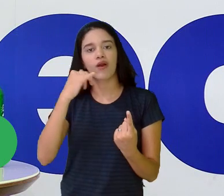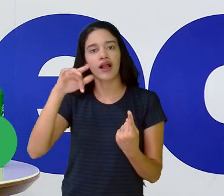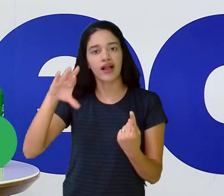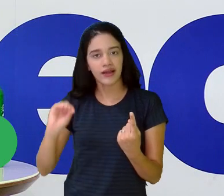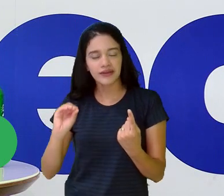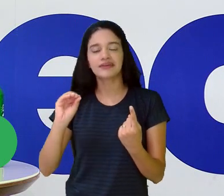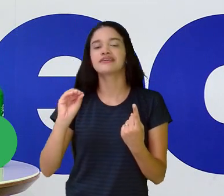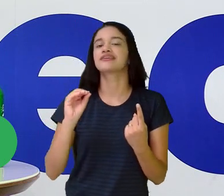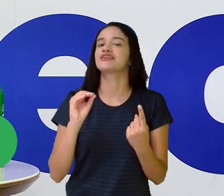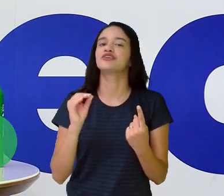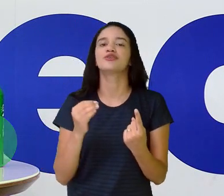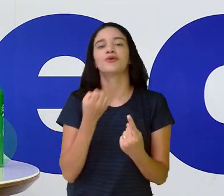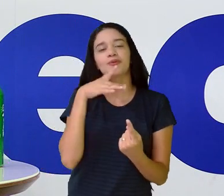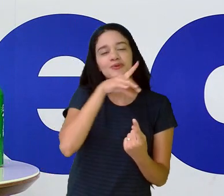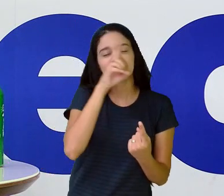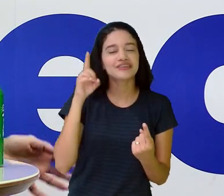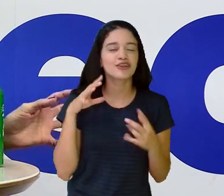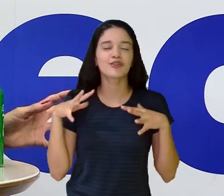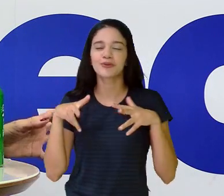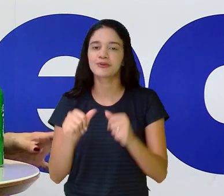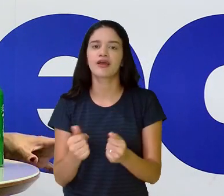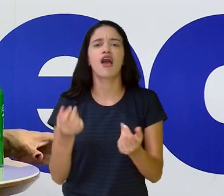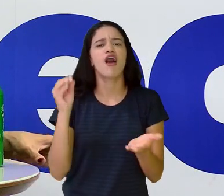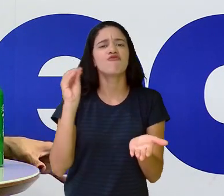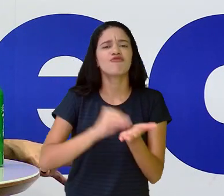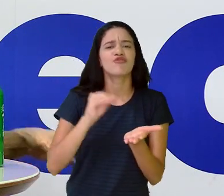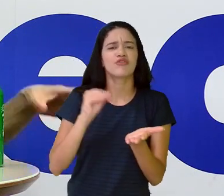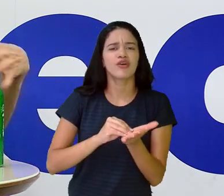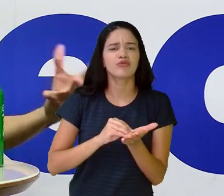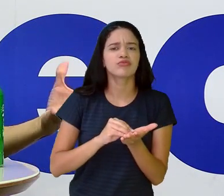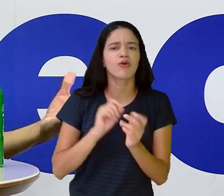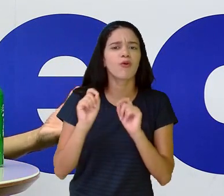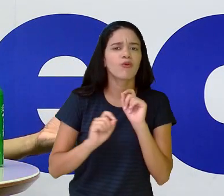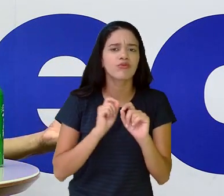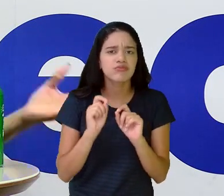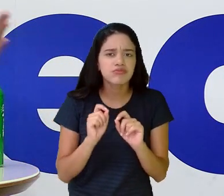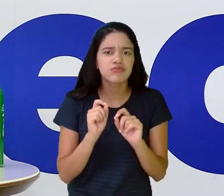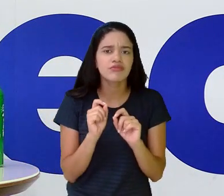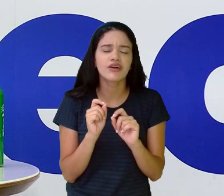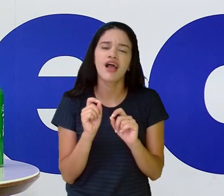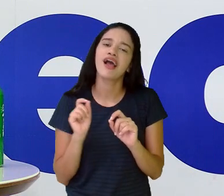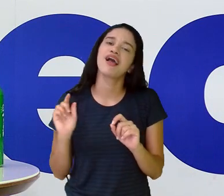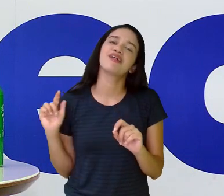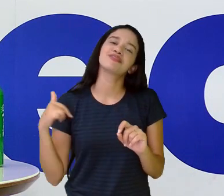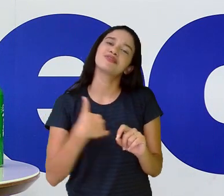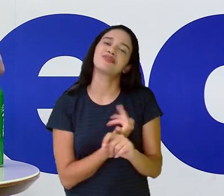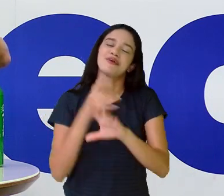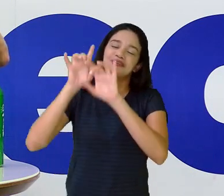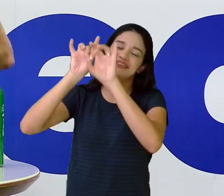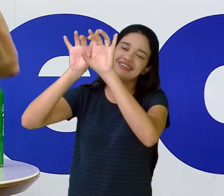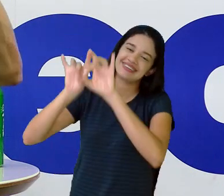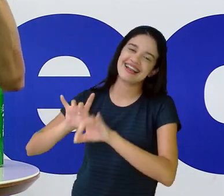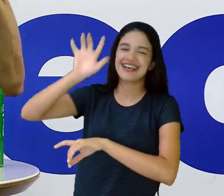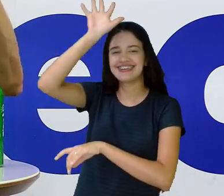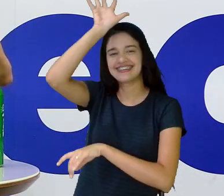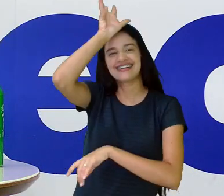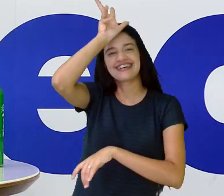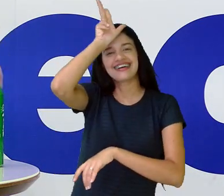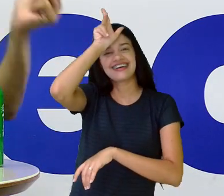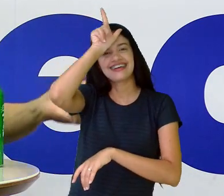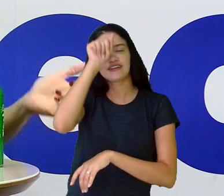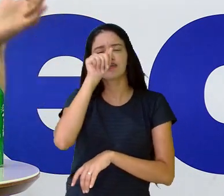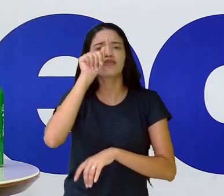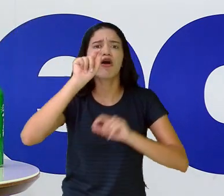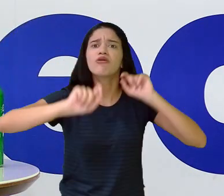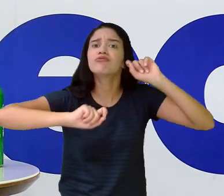cumprimentando todos nós. Aí só faltou mesmo cumprimentar quem? O nosso querido Cari Jó,